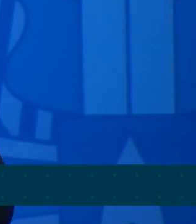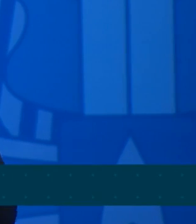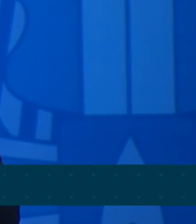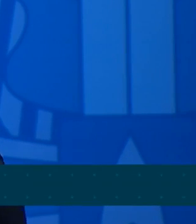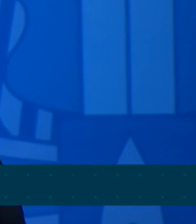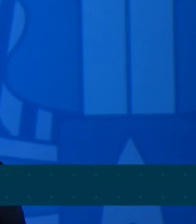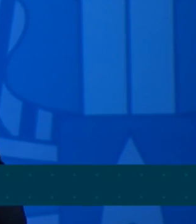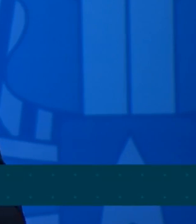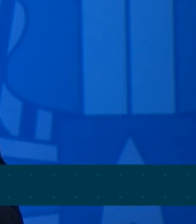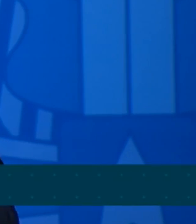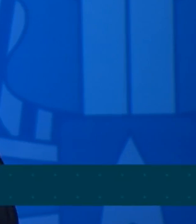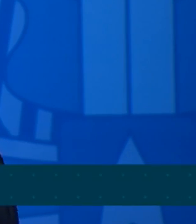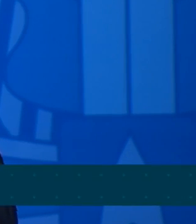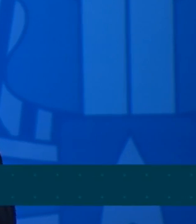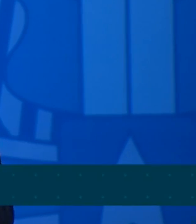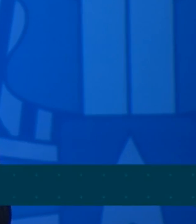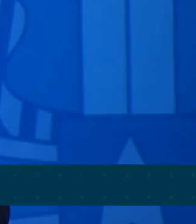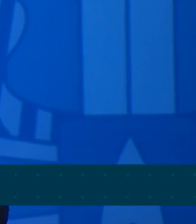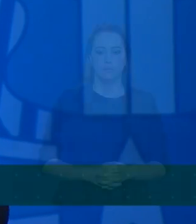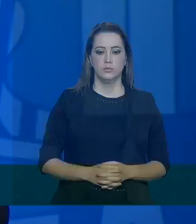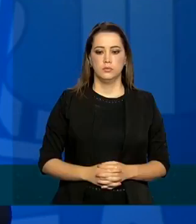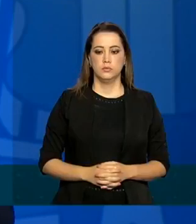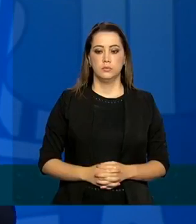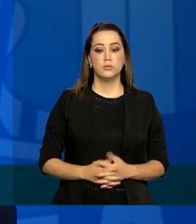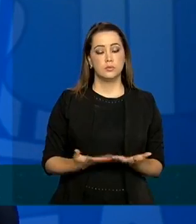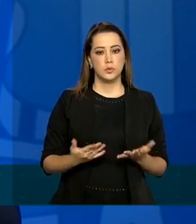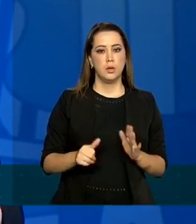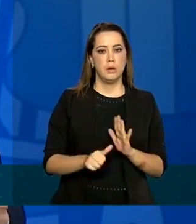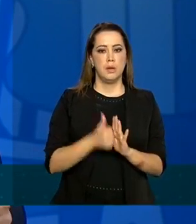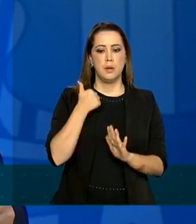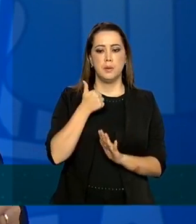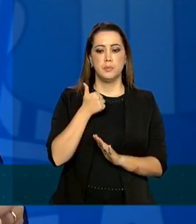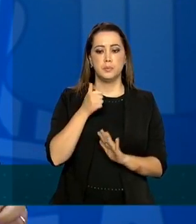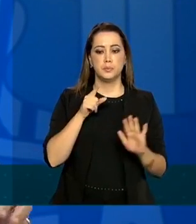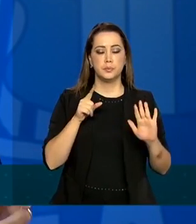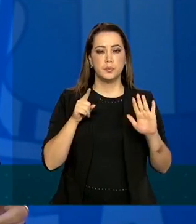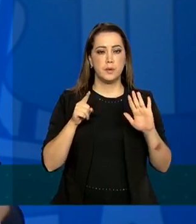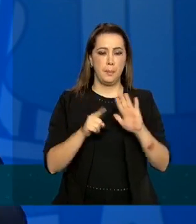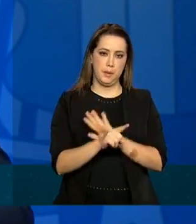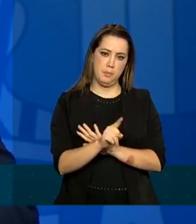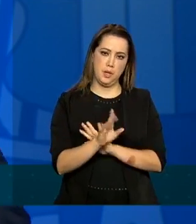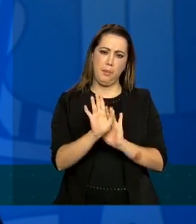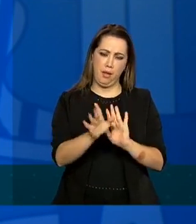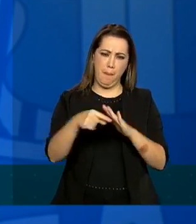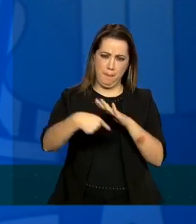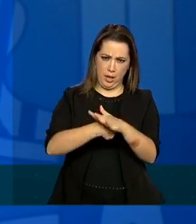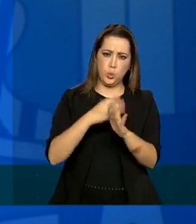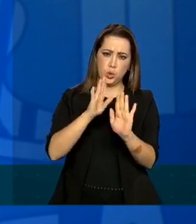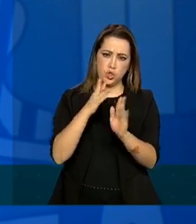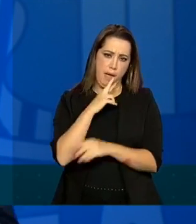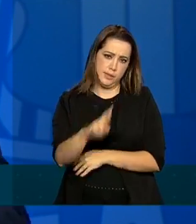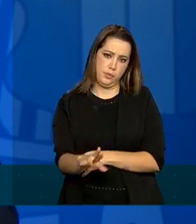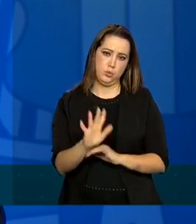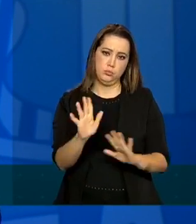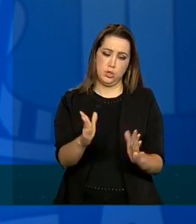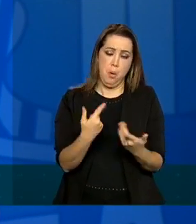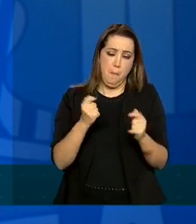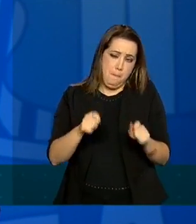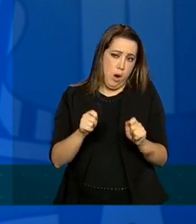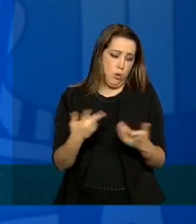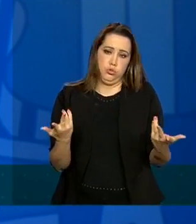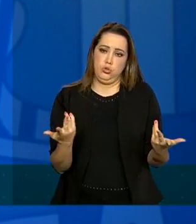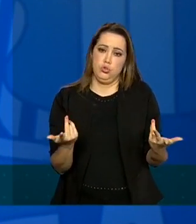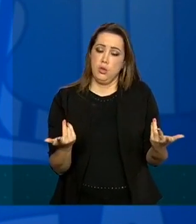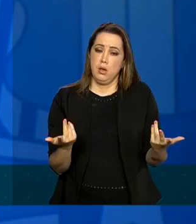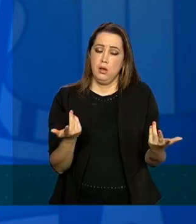em relação a primeira pergunta já respondi e já está enfatizado essas situações podem acontecer